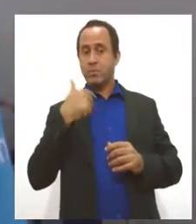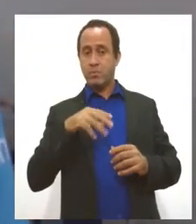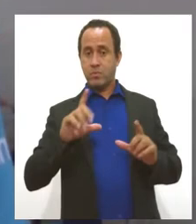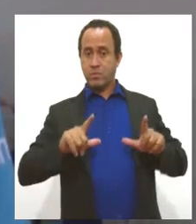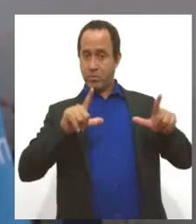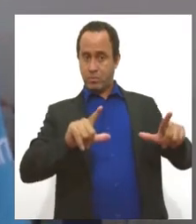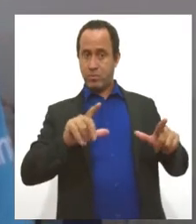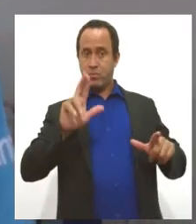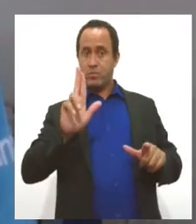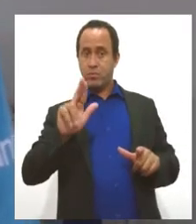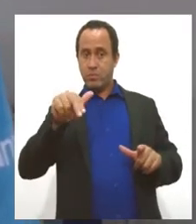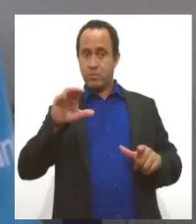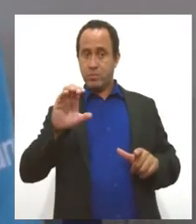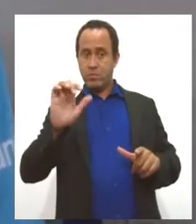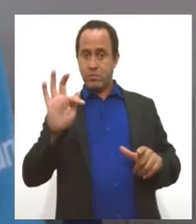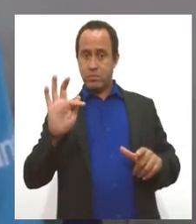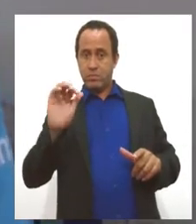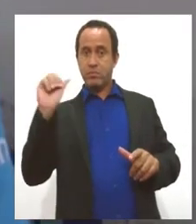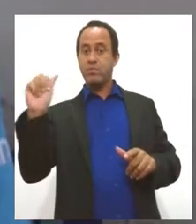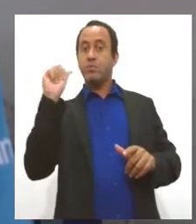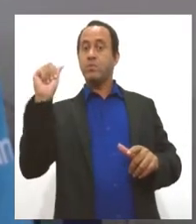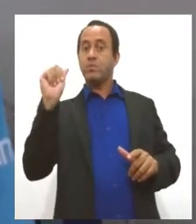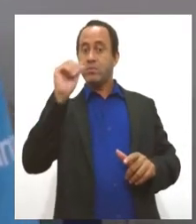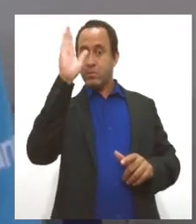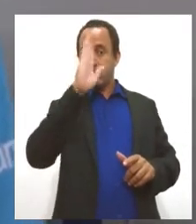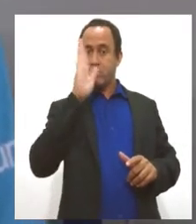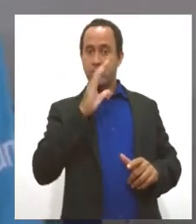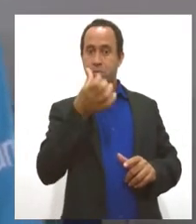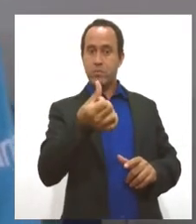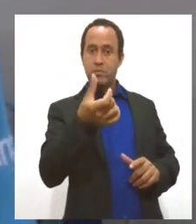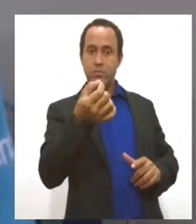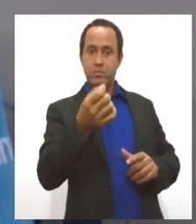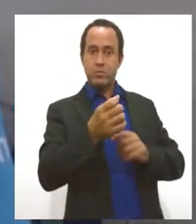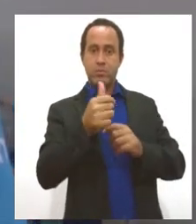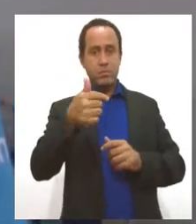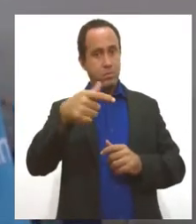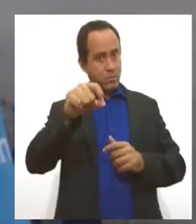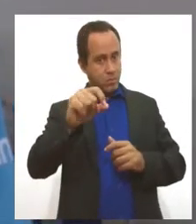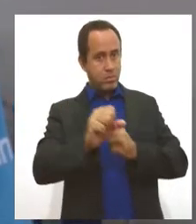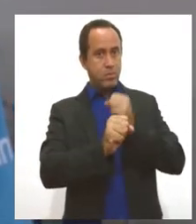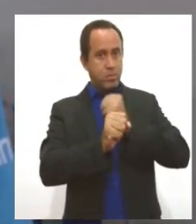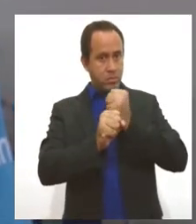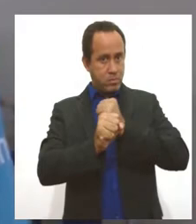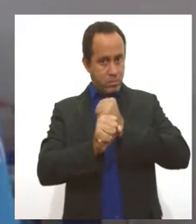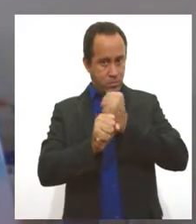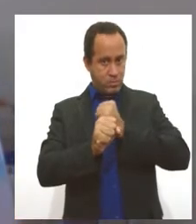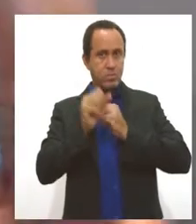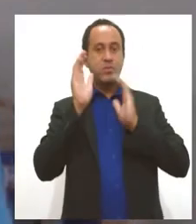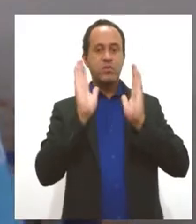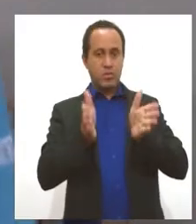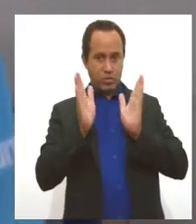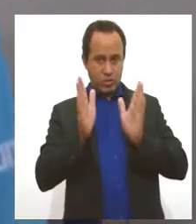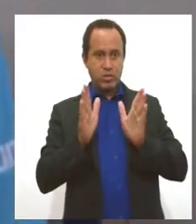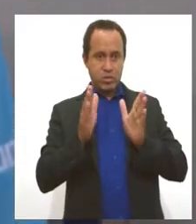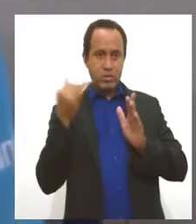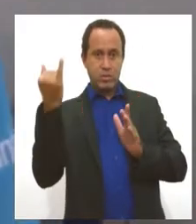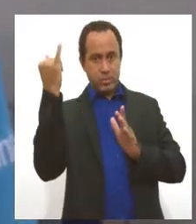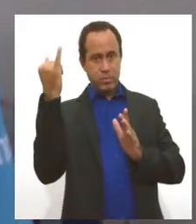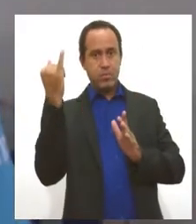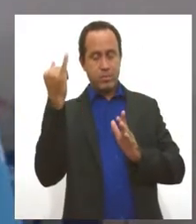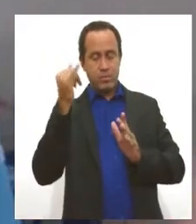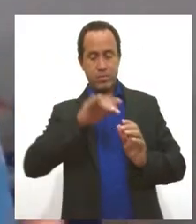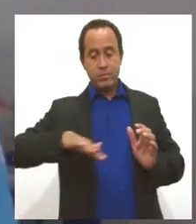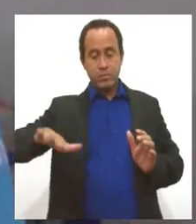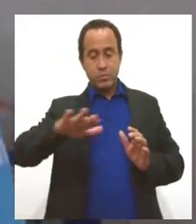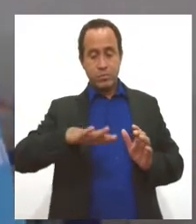é uma agência que está no Brasil há 60 anos, 70 anos, e exatamente na região do Semiário,